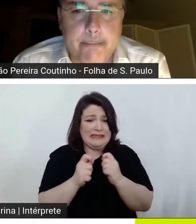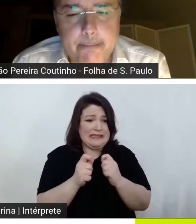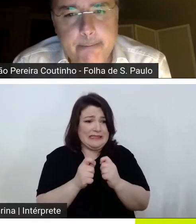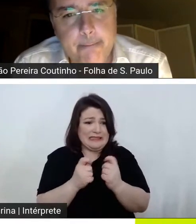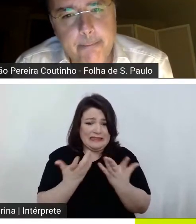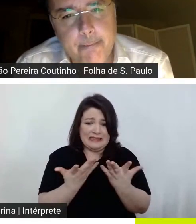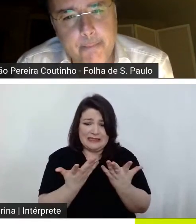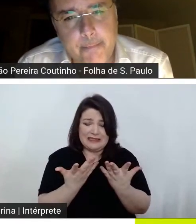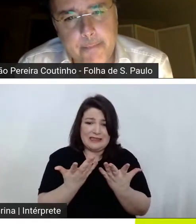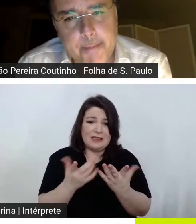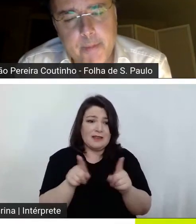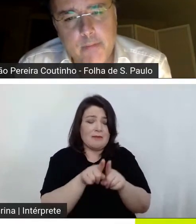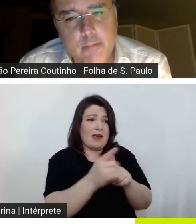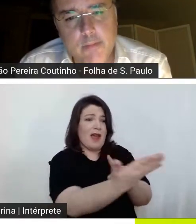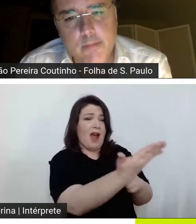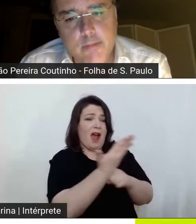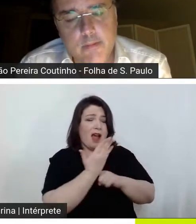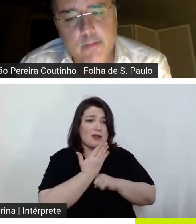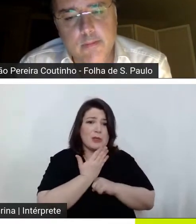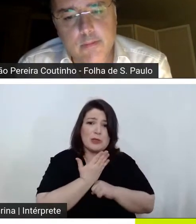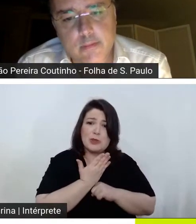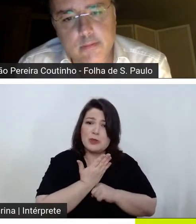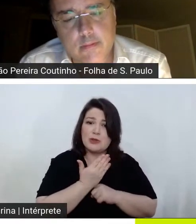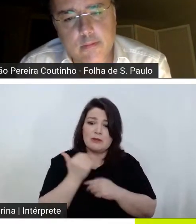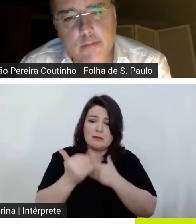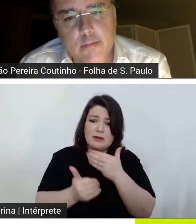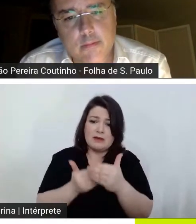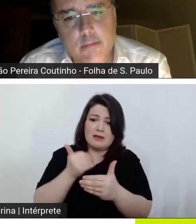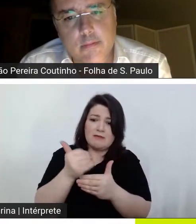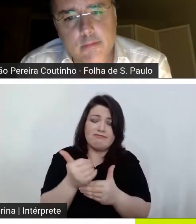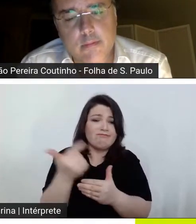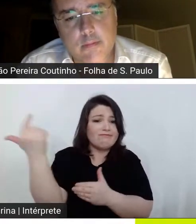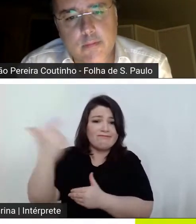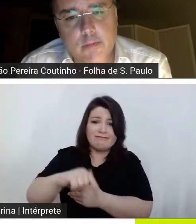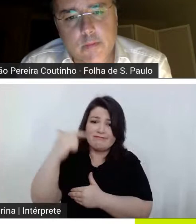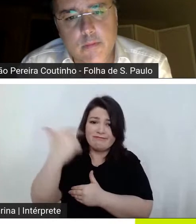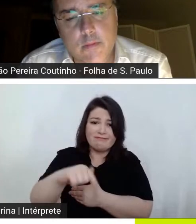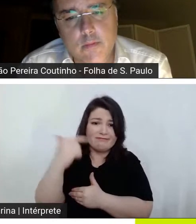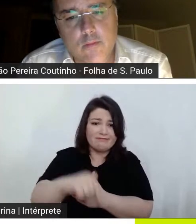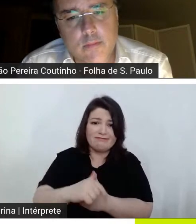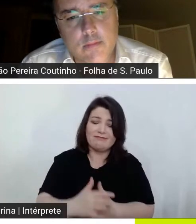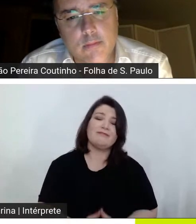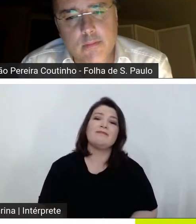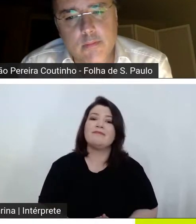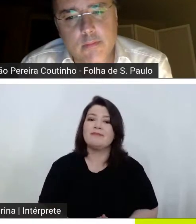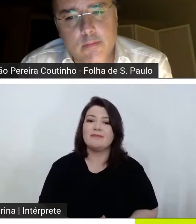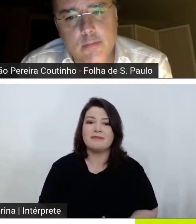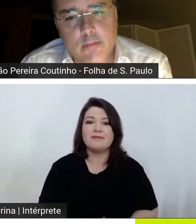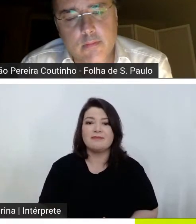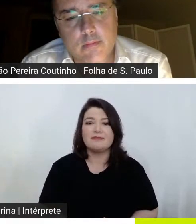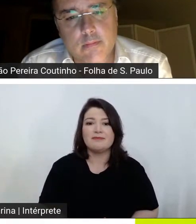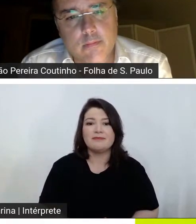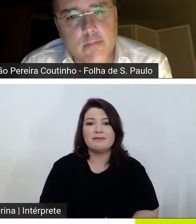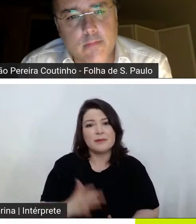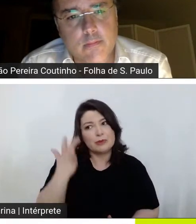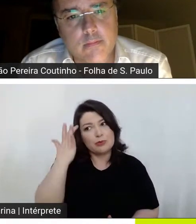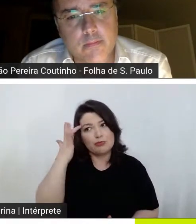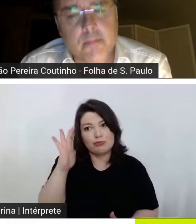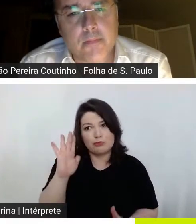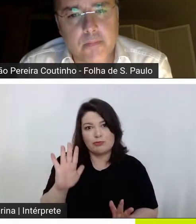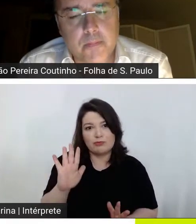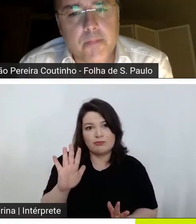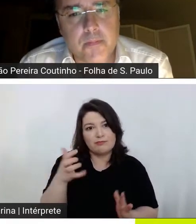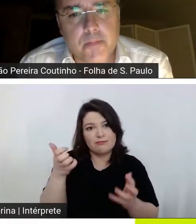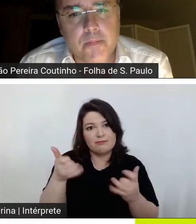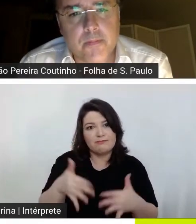auxílio para ver esse processo de subjetivação não sei se não